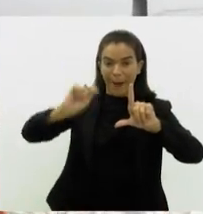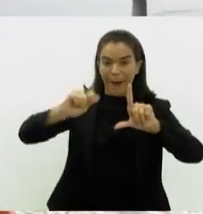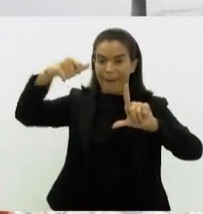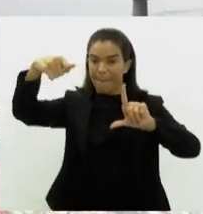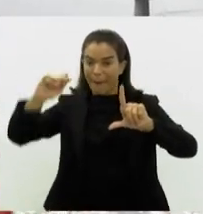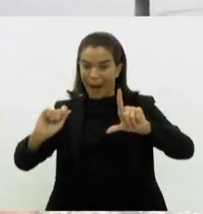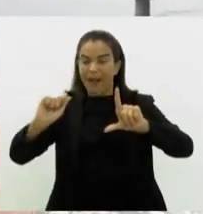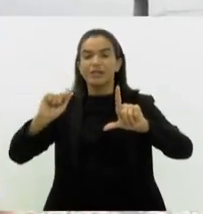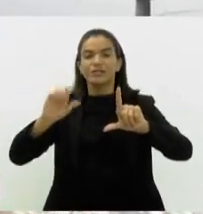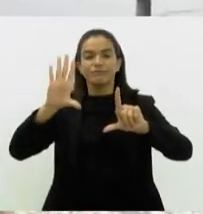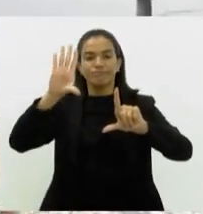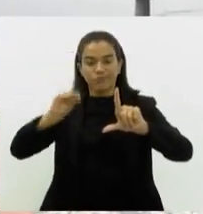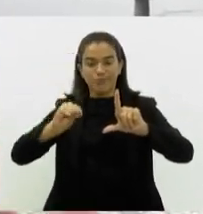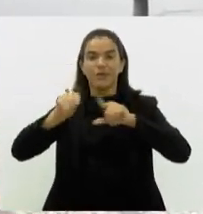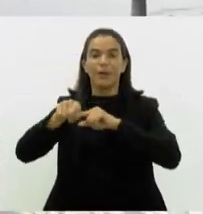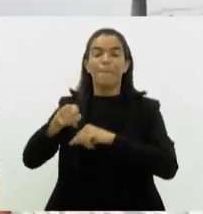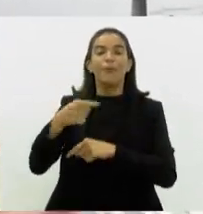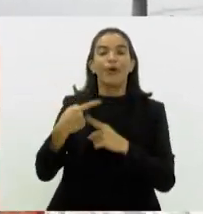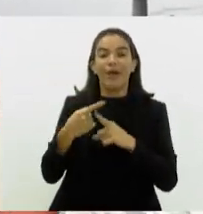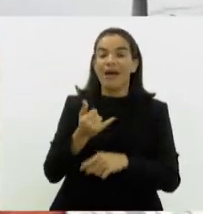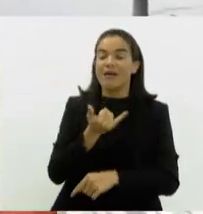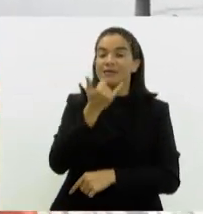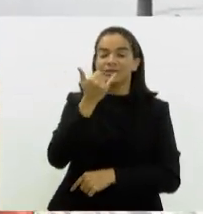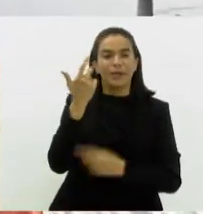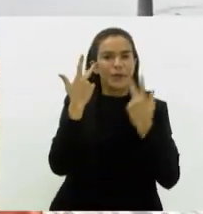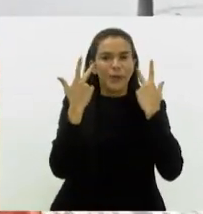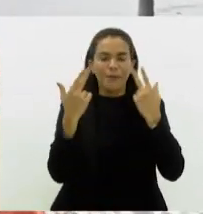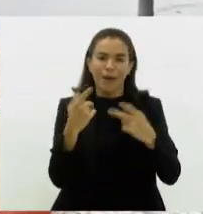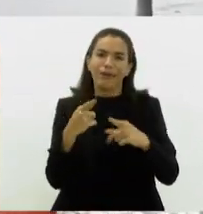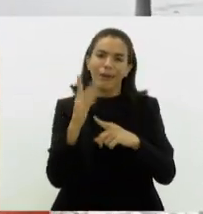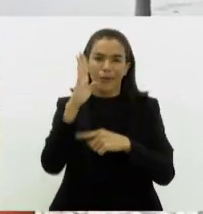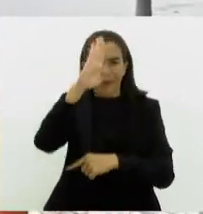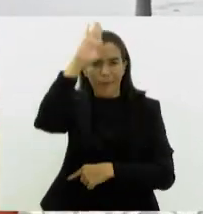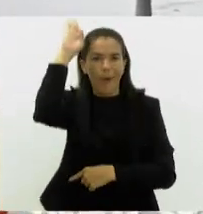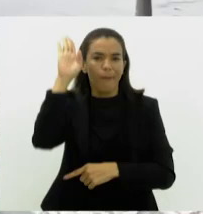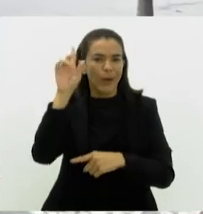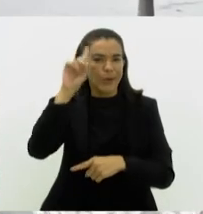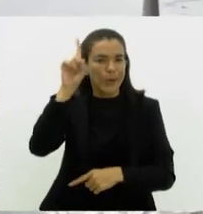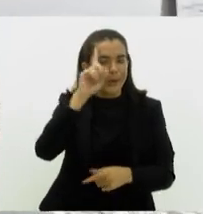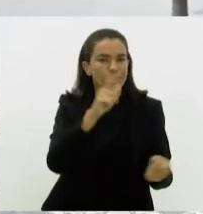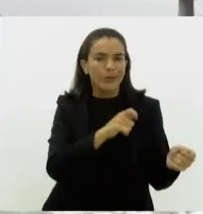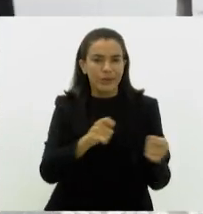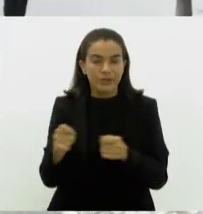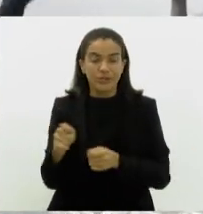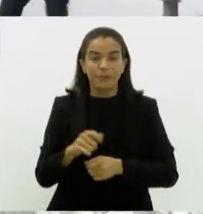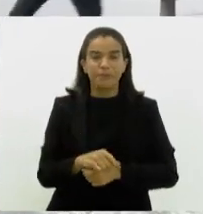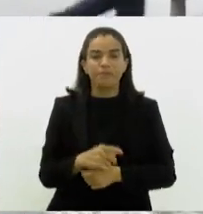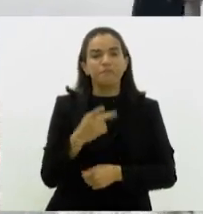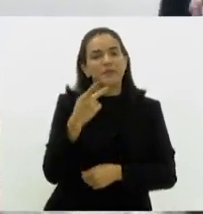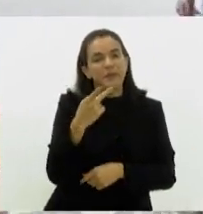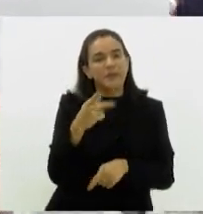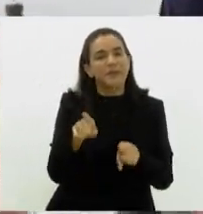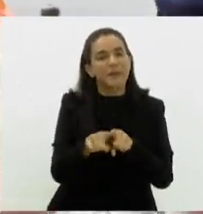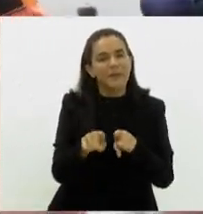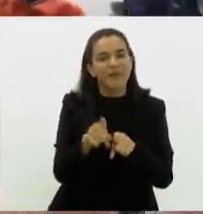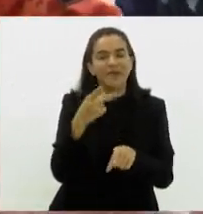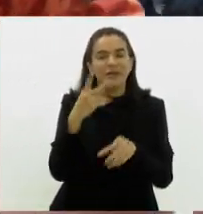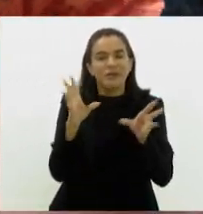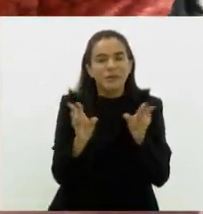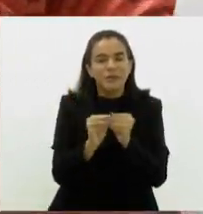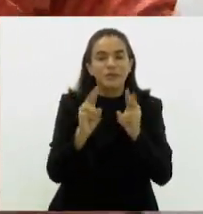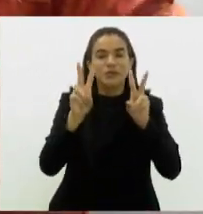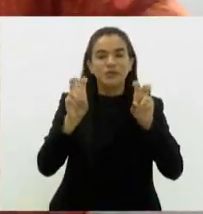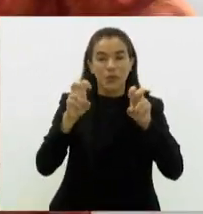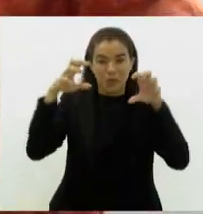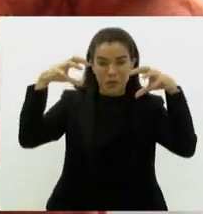fazer a manutenção, porque são acidentes muito comuns que o Corpo de Bombeiros atende no dia a dia. Major, falando um pouco também a respeito das chuvas